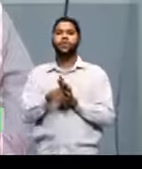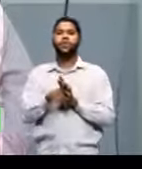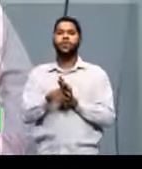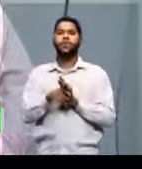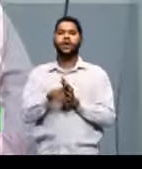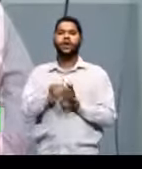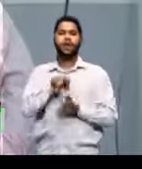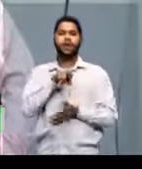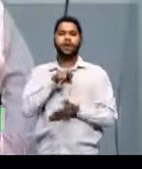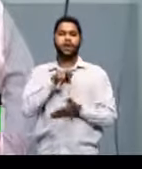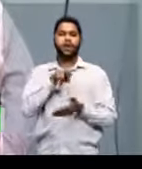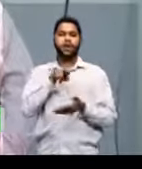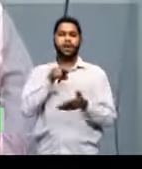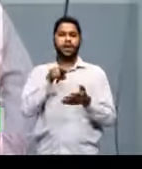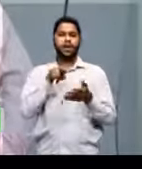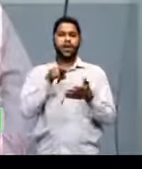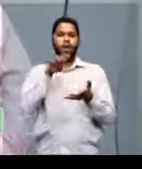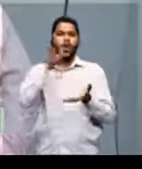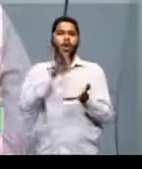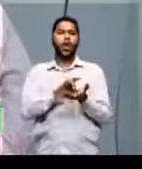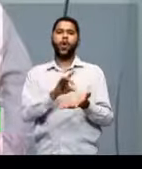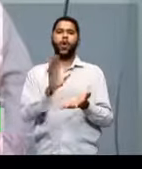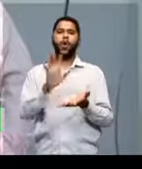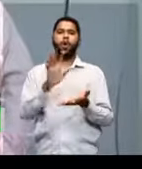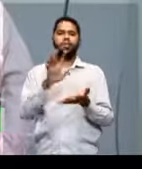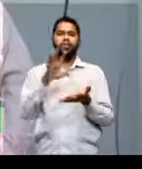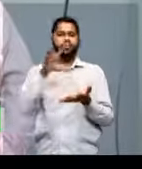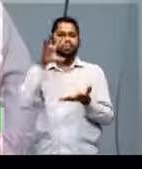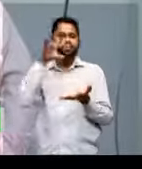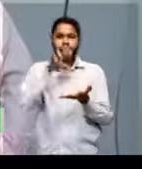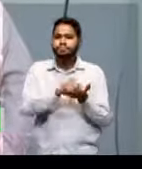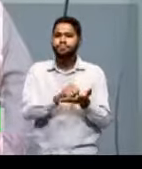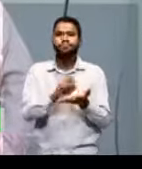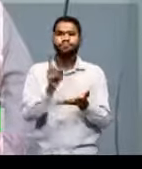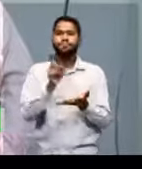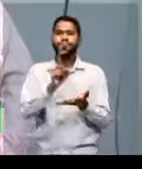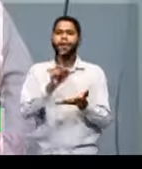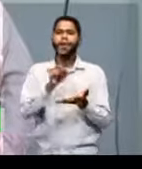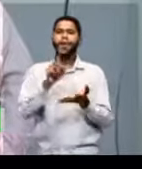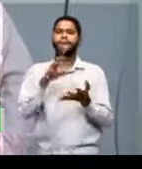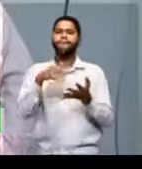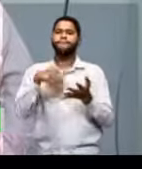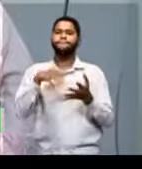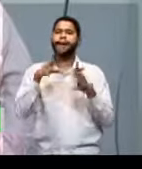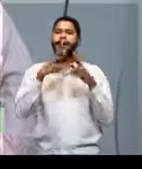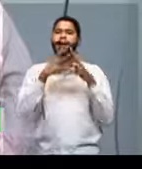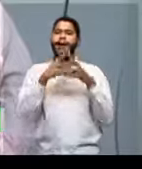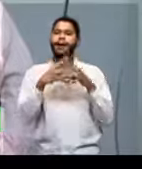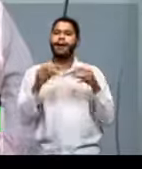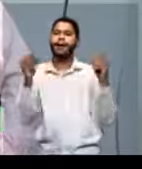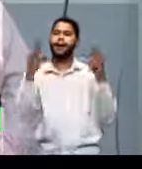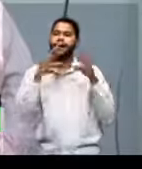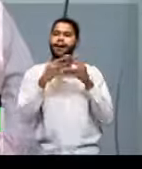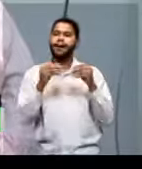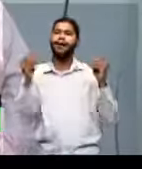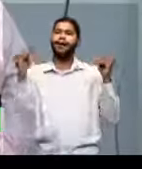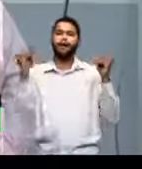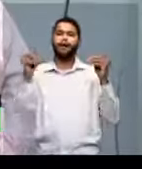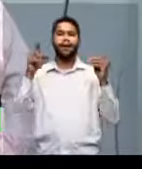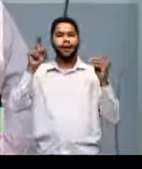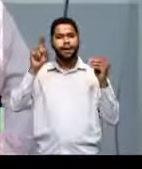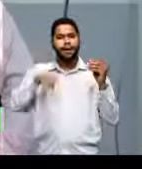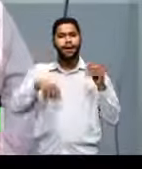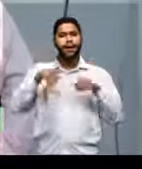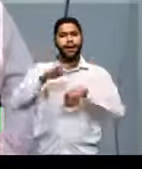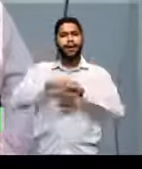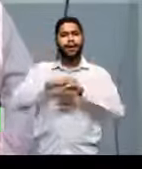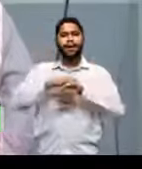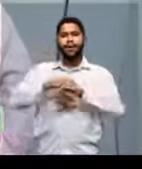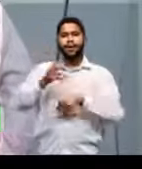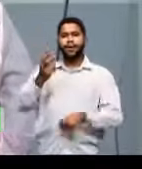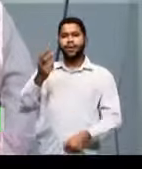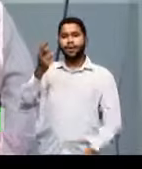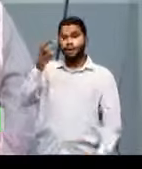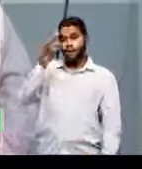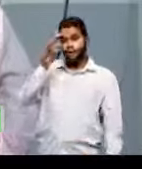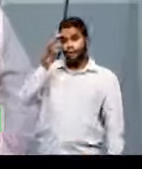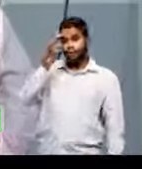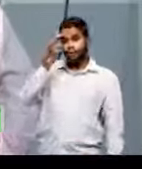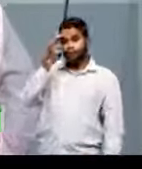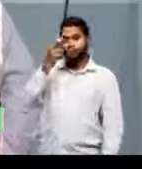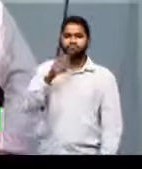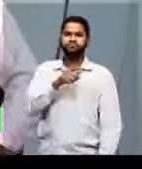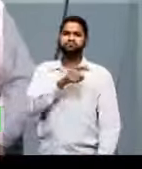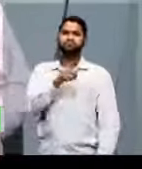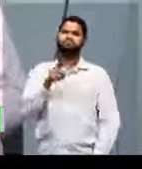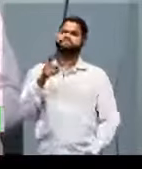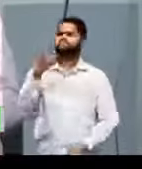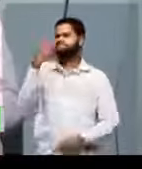concreto, não material, esse objeto da ordem do simbólico, que é a própria cultura. Então, se